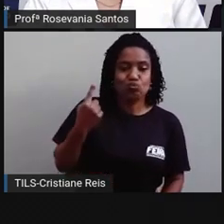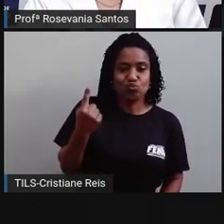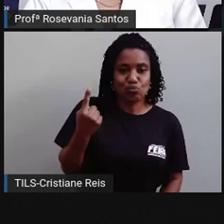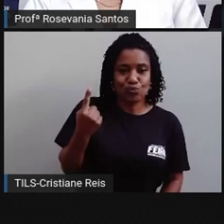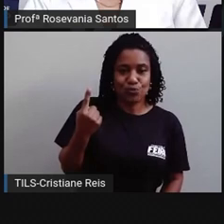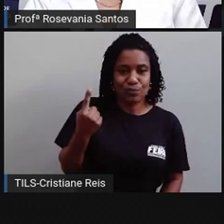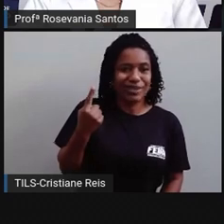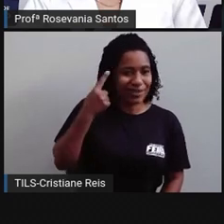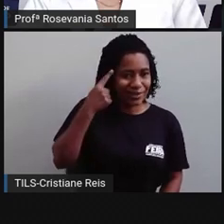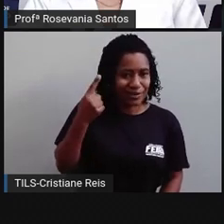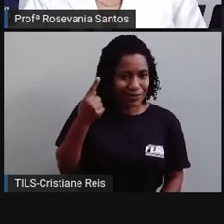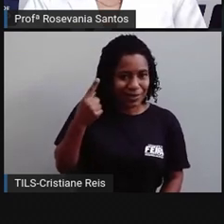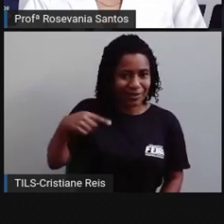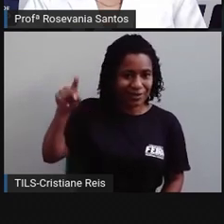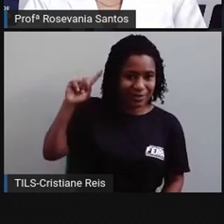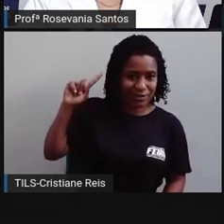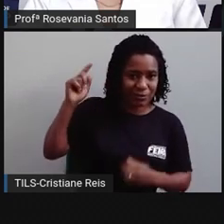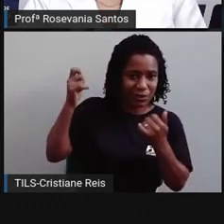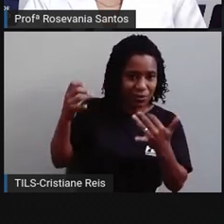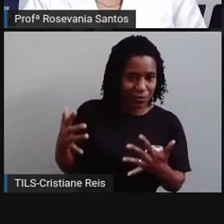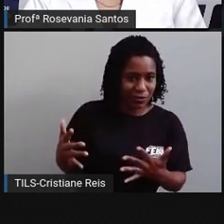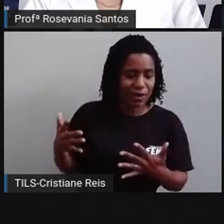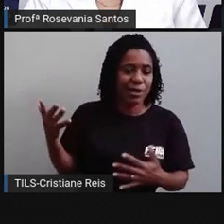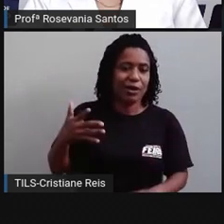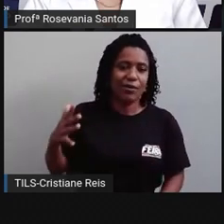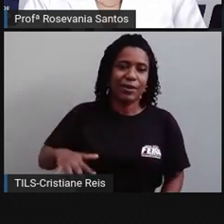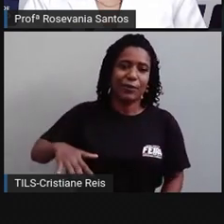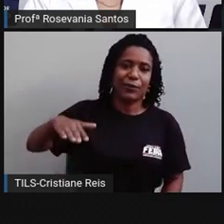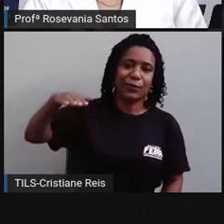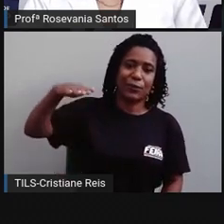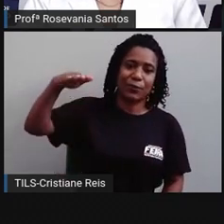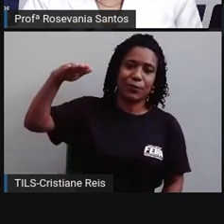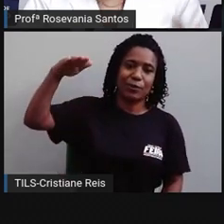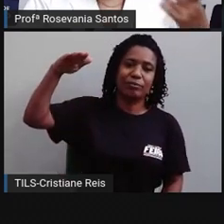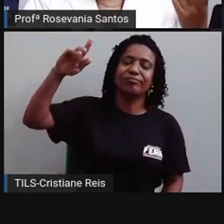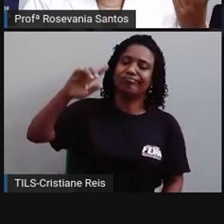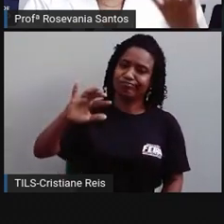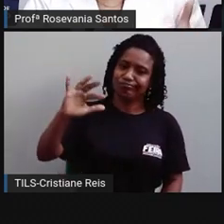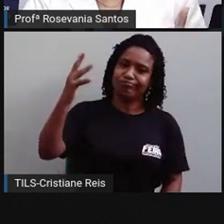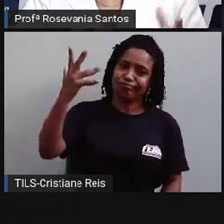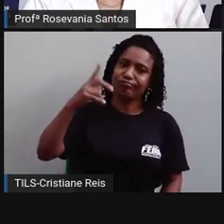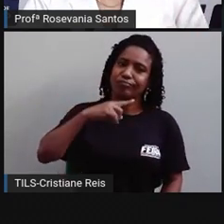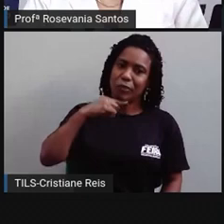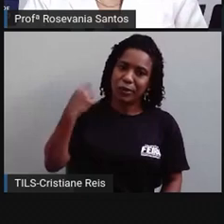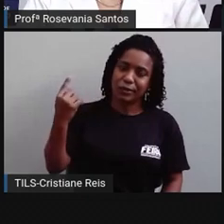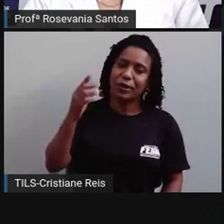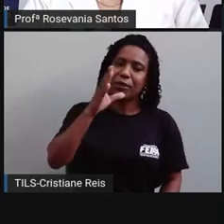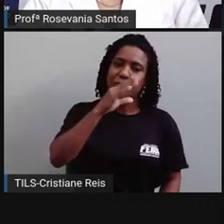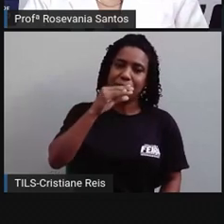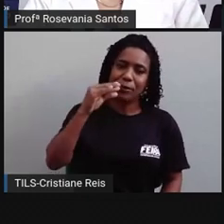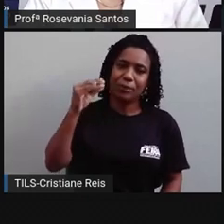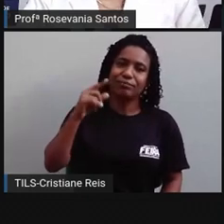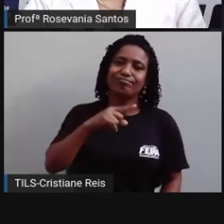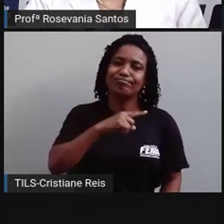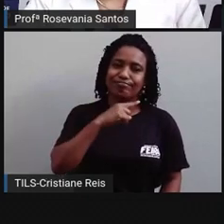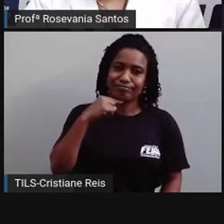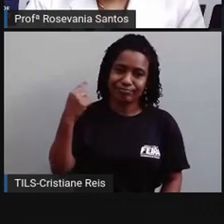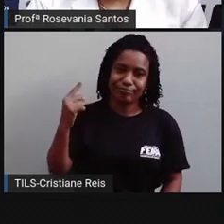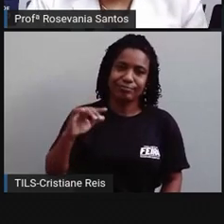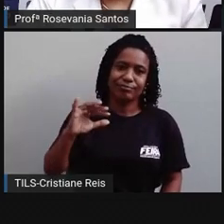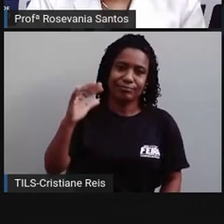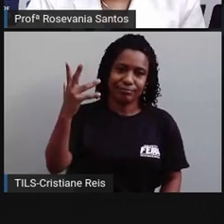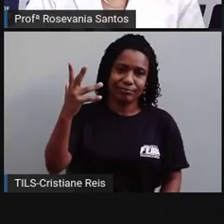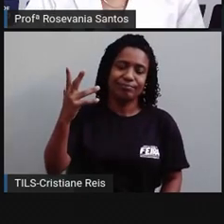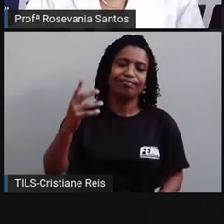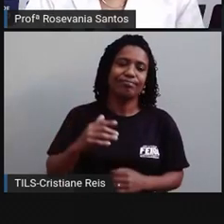período da infância, a gente tem muitas mortes ainda, e na adolescência também, principalmente, porque muitas agora também estão se